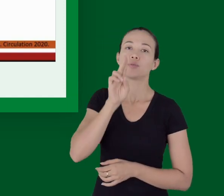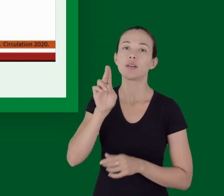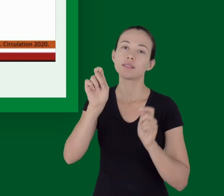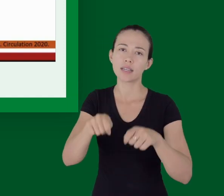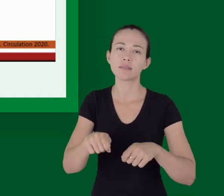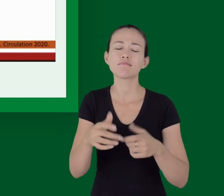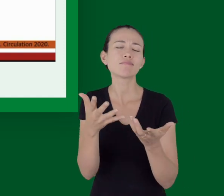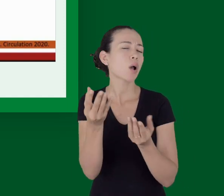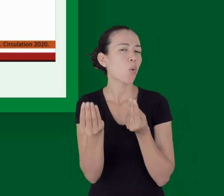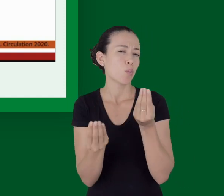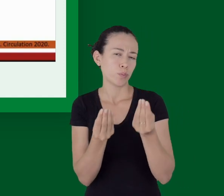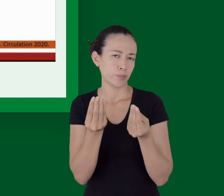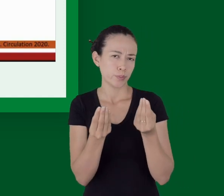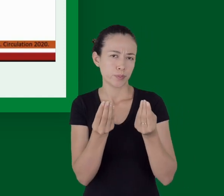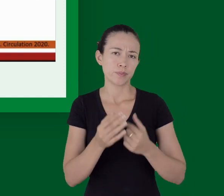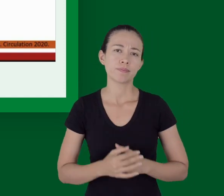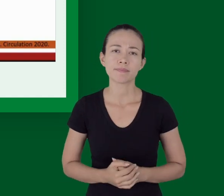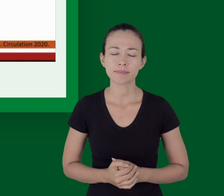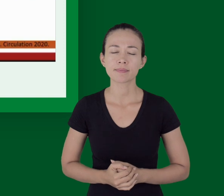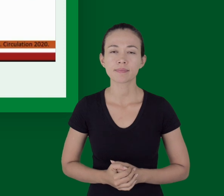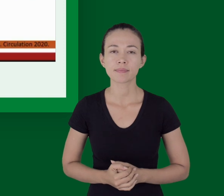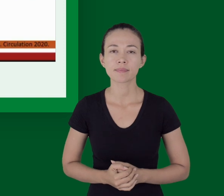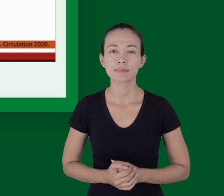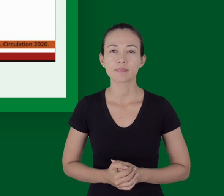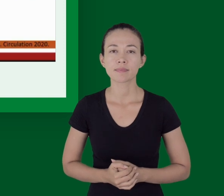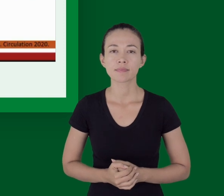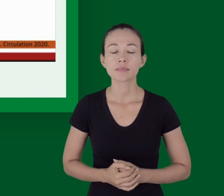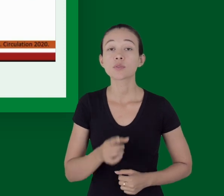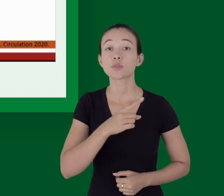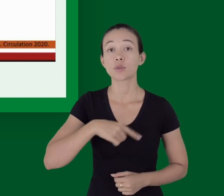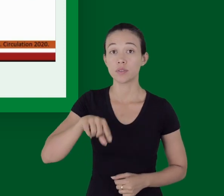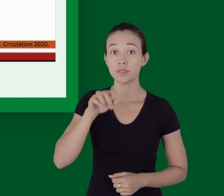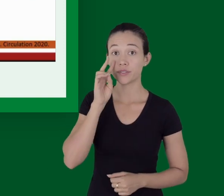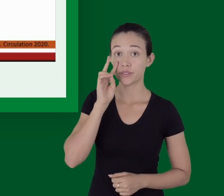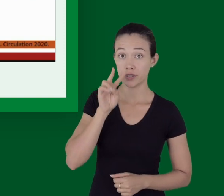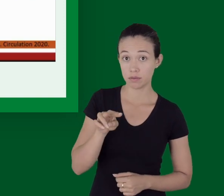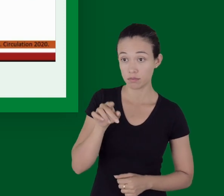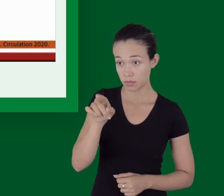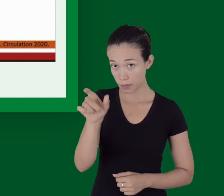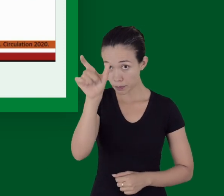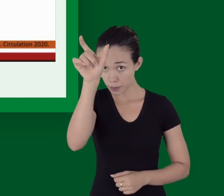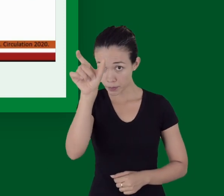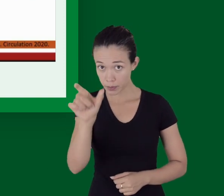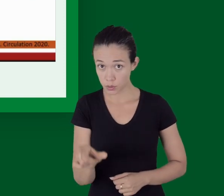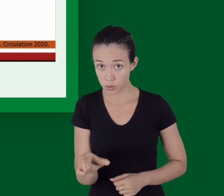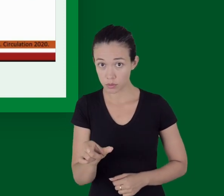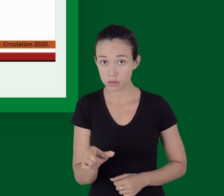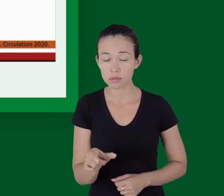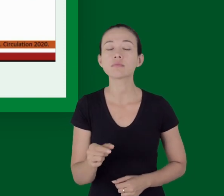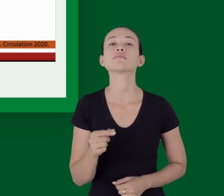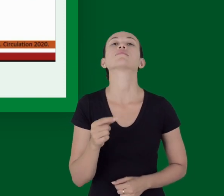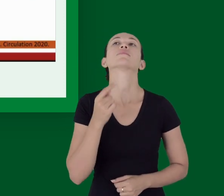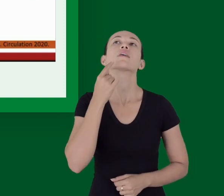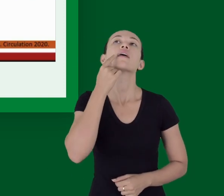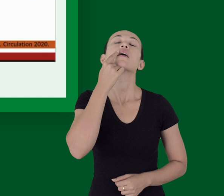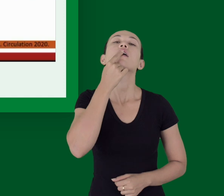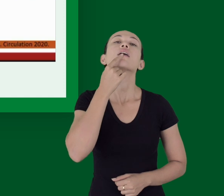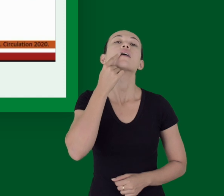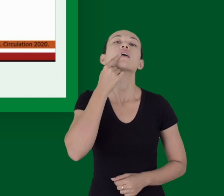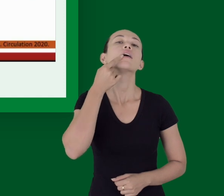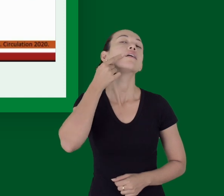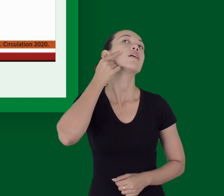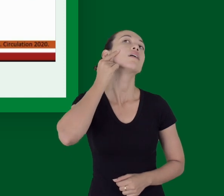uma extremidade que fica no lábio e a outra extremidade tem que ficar no ângulo da mandíbula.